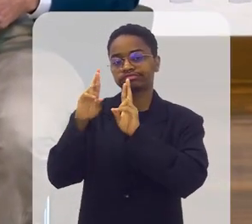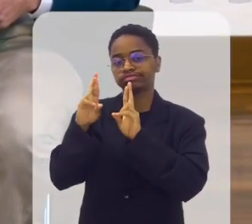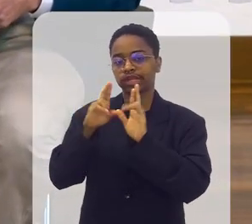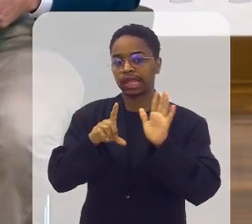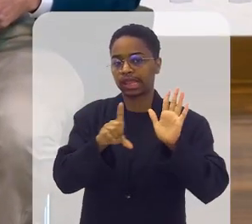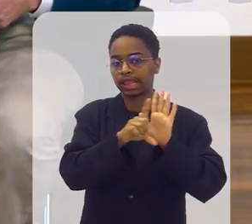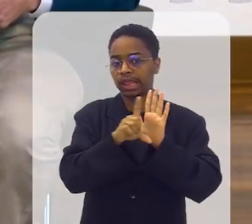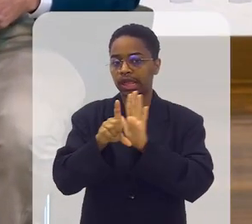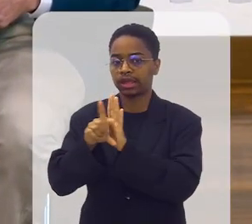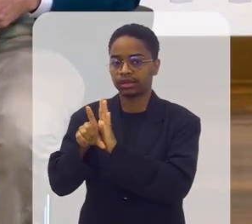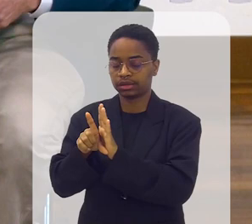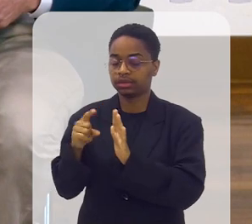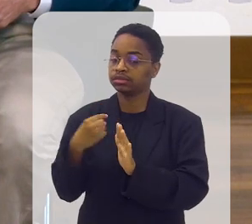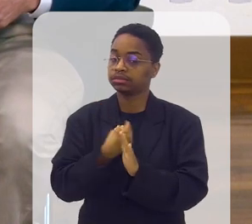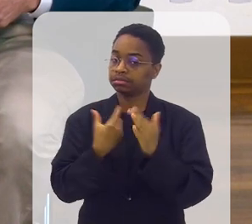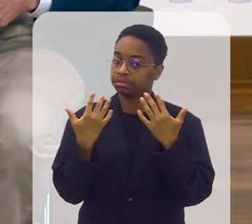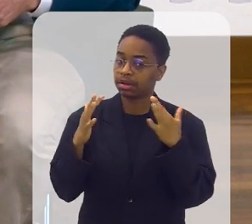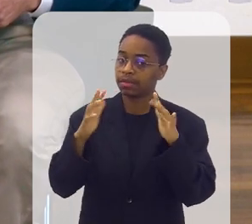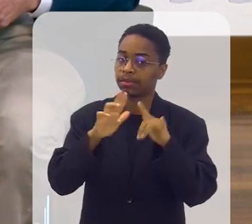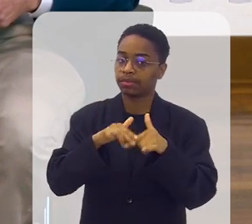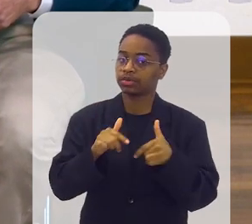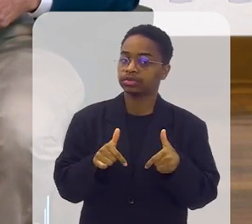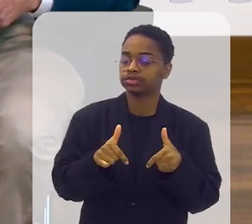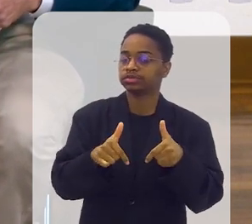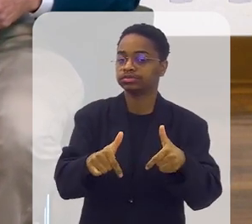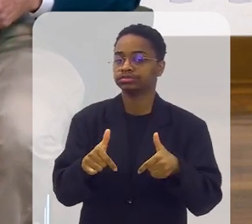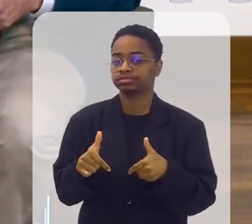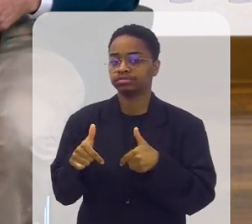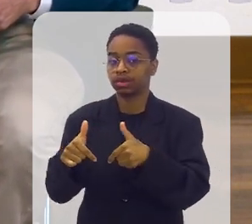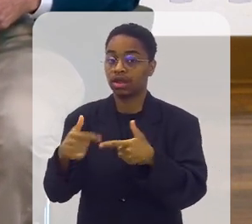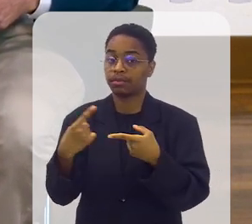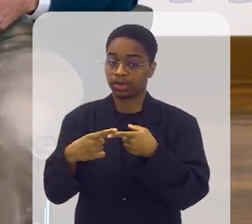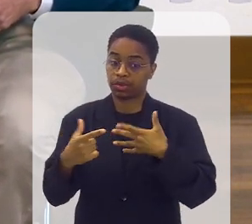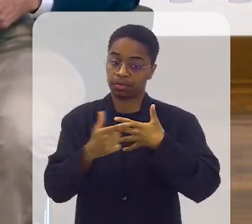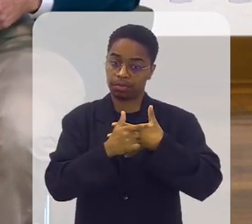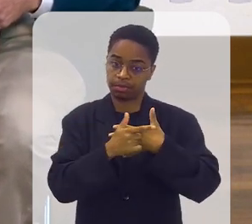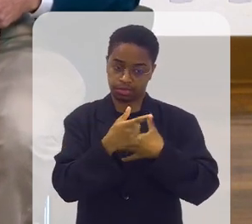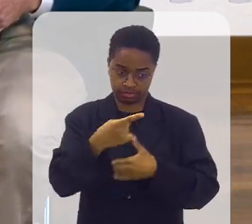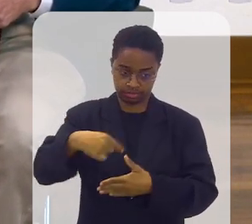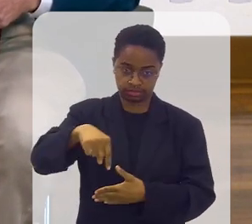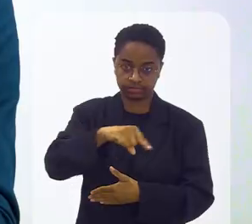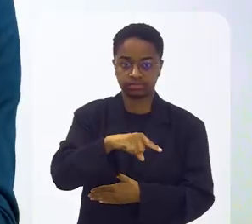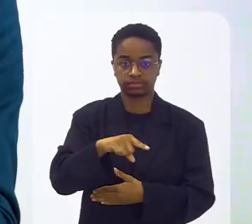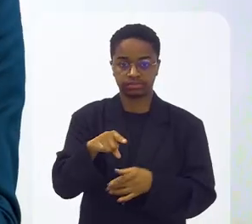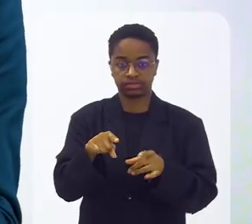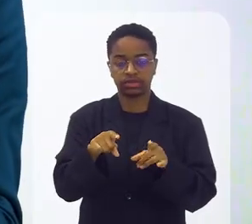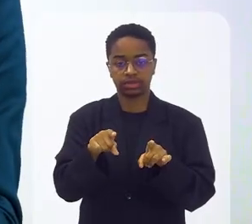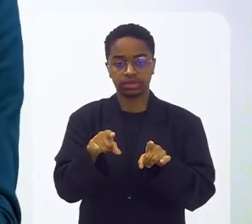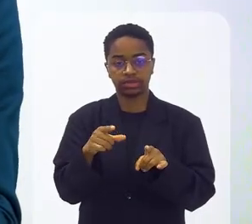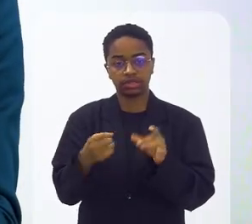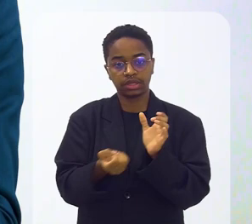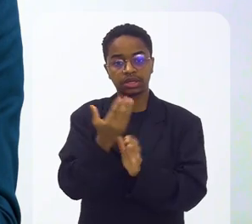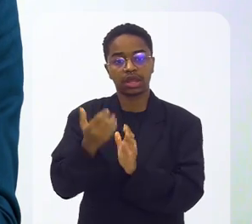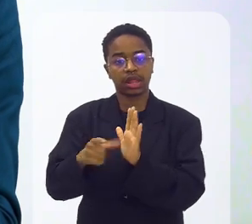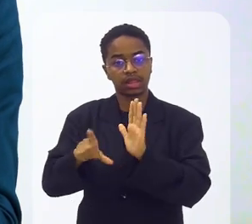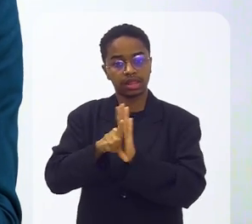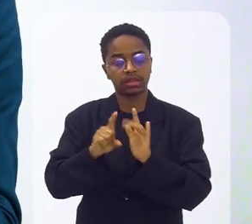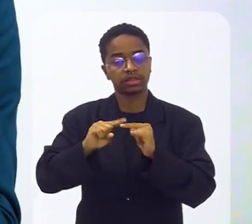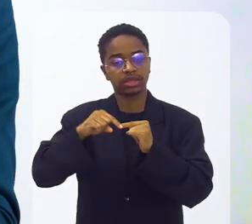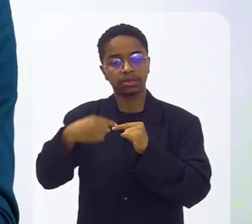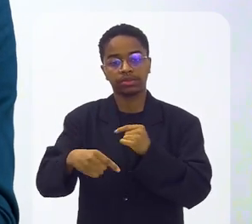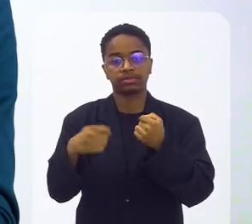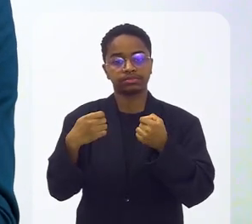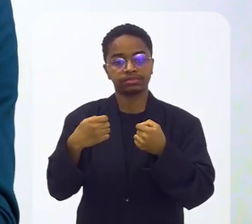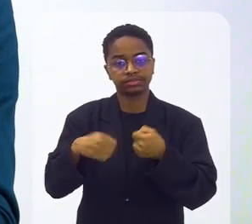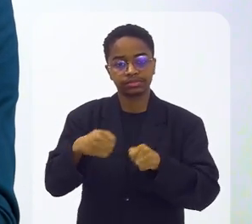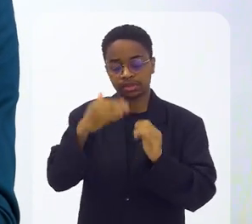leis, deputado, e parabenizando pelas iniciativas tomadas, que esse é o papel do parlamento, editar essas leis para que elas